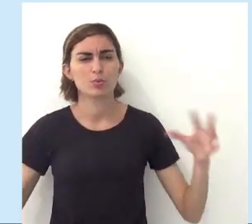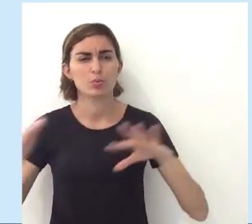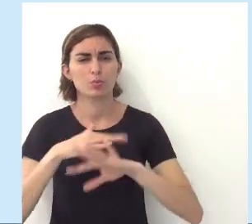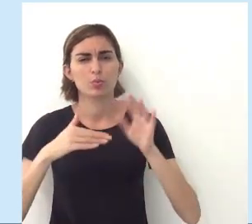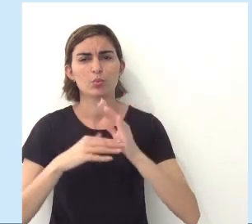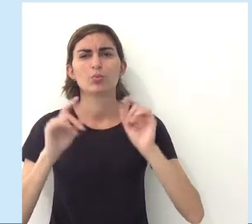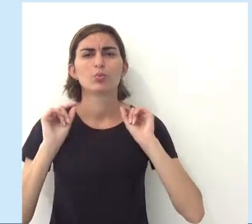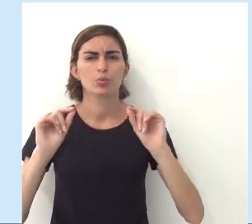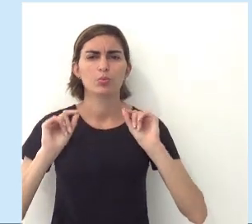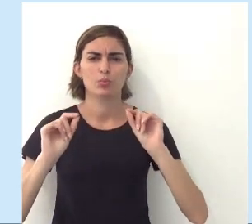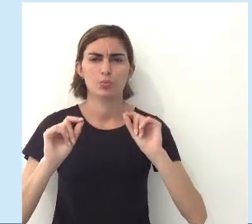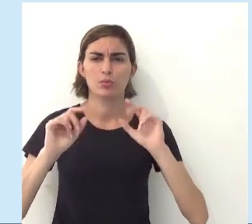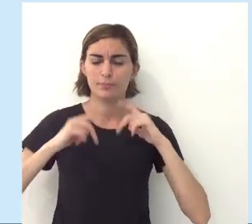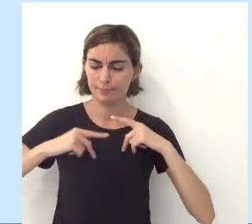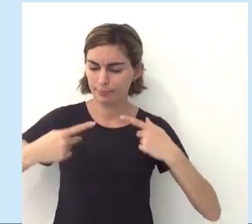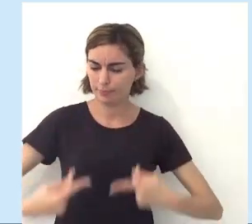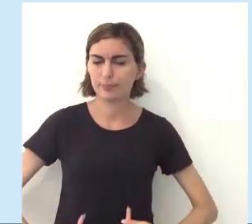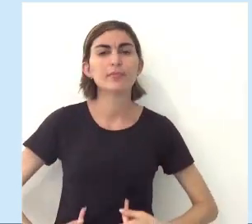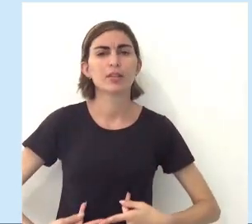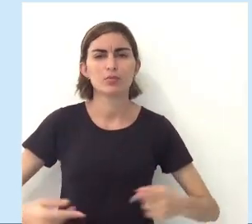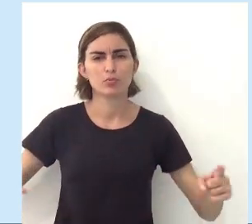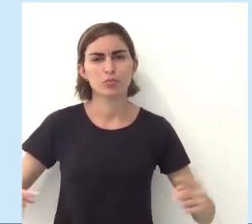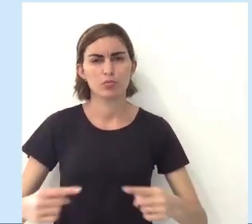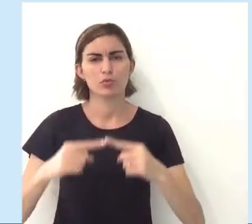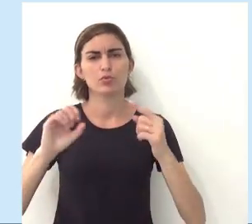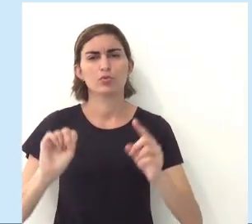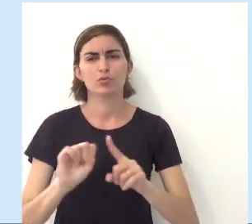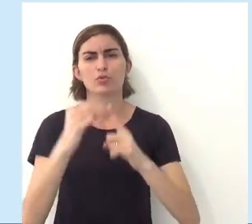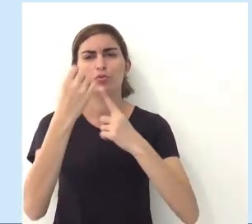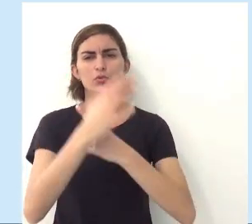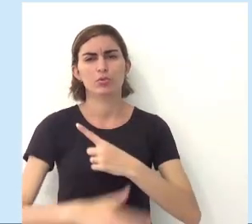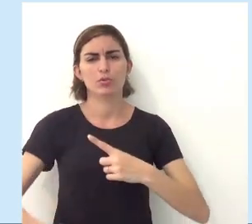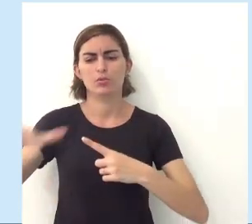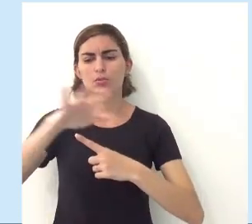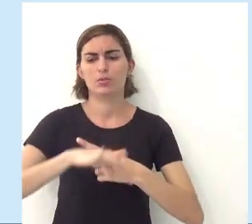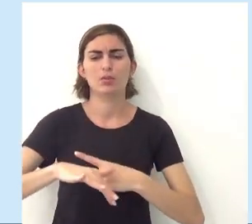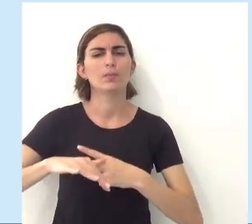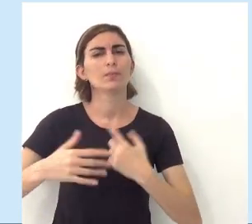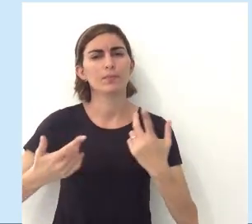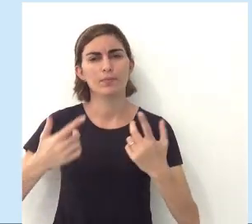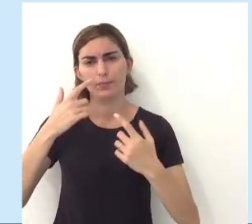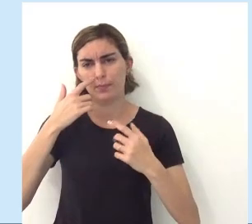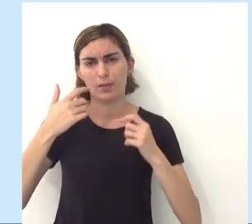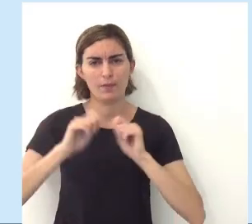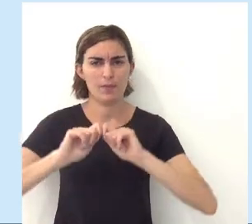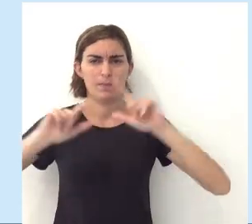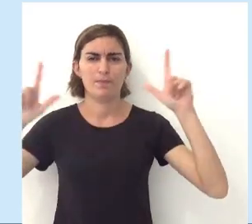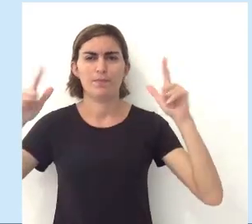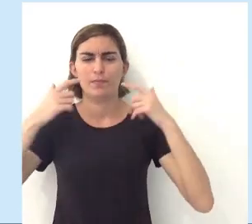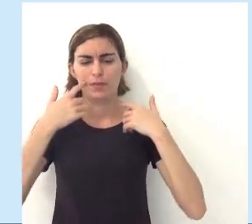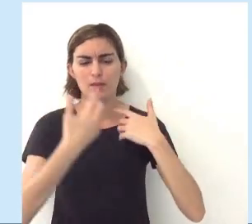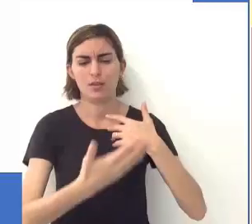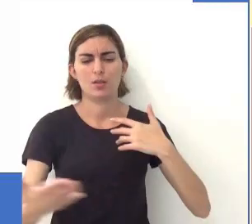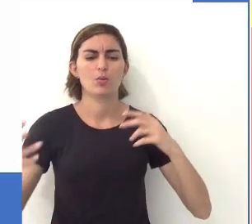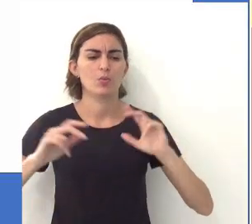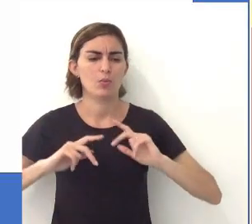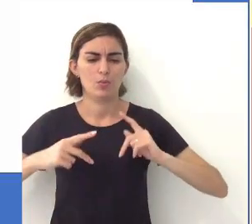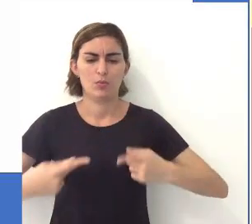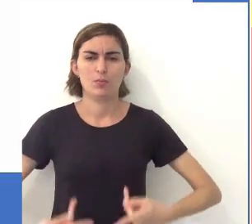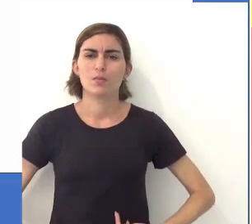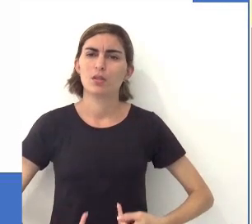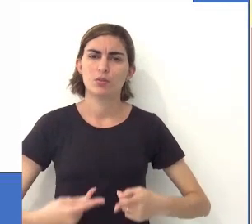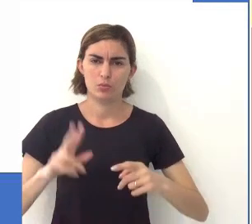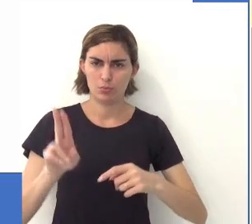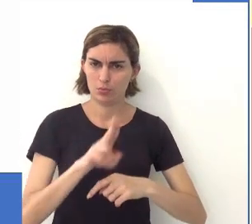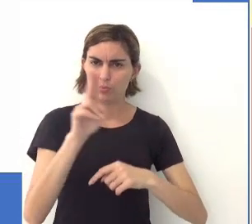morte, tudo isso, vai ser o ser humano, né, o impacto social que o ser humano vai deixar no meio ambiente. Acompanha agora na tela. Os seres